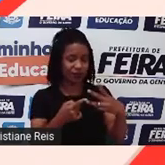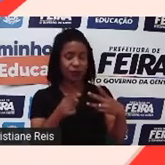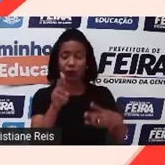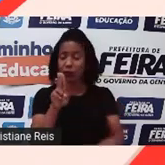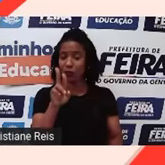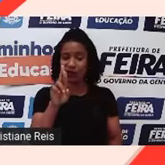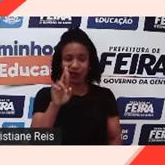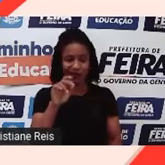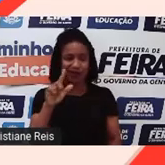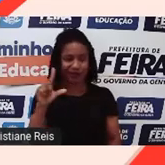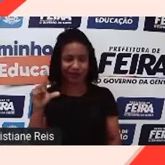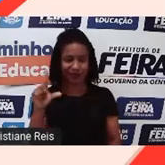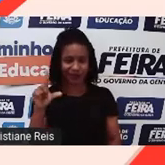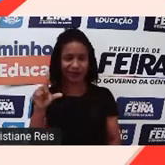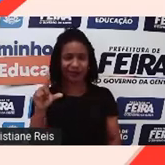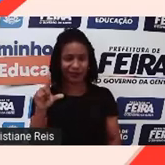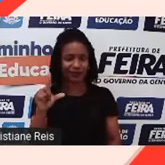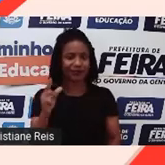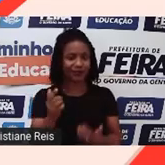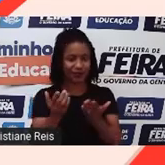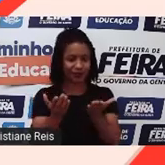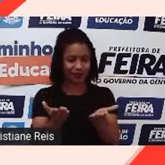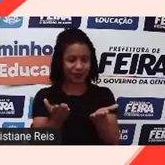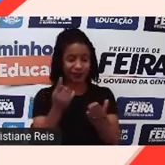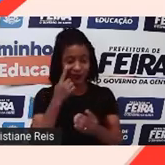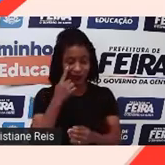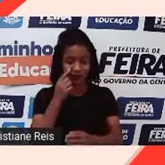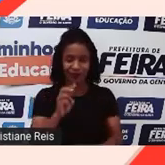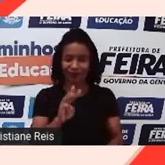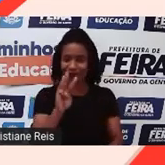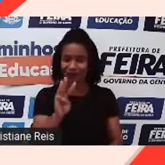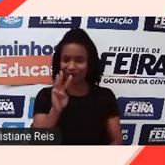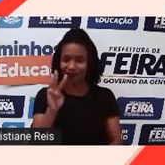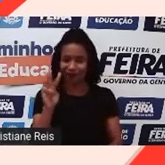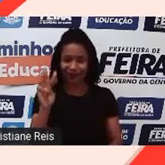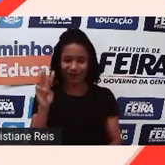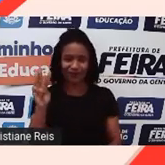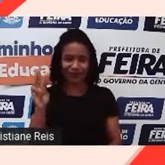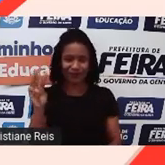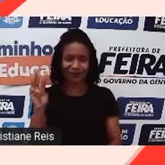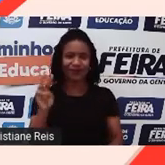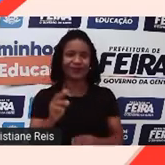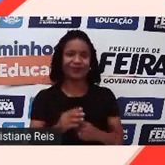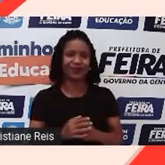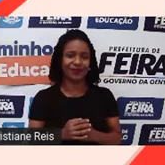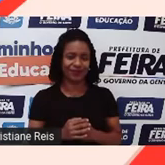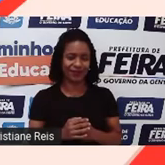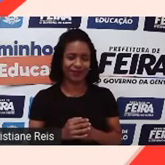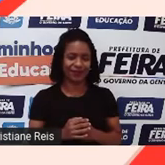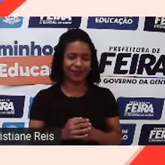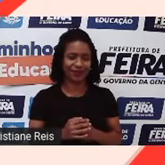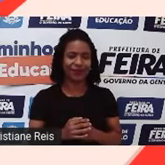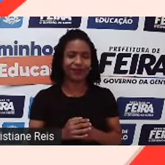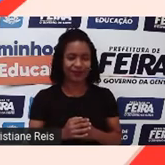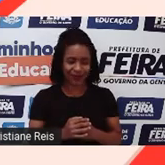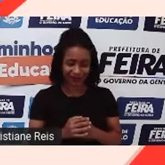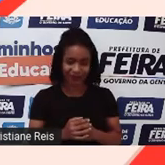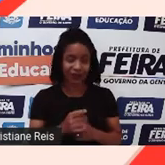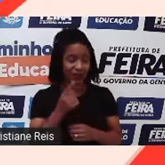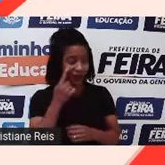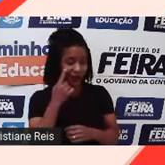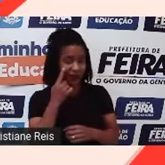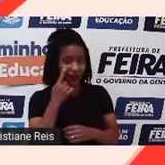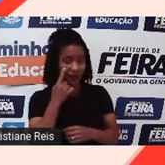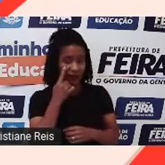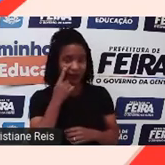starts with HTTPS and your browser shows a greenlock symbol. Então, na verdade,